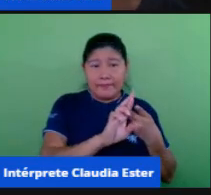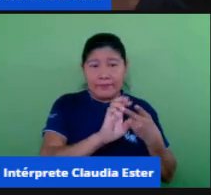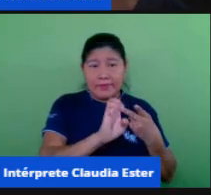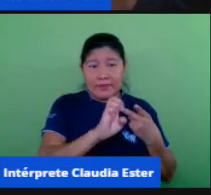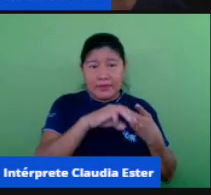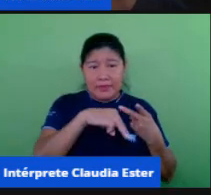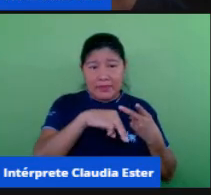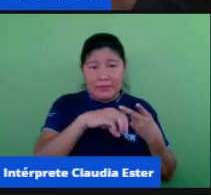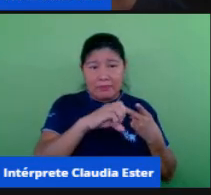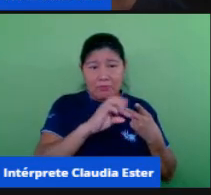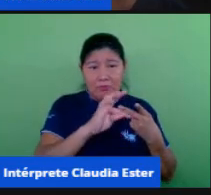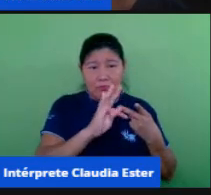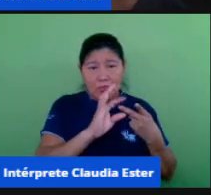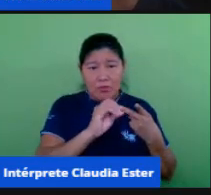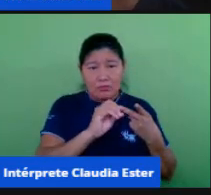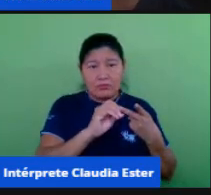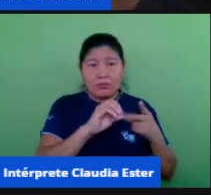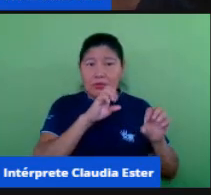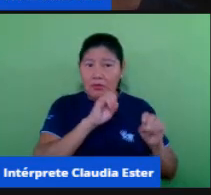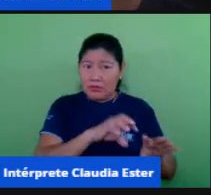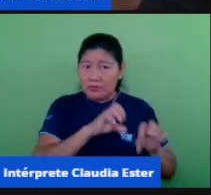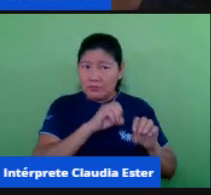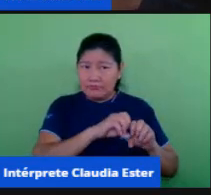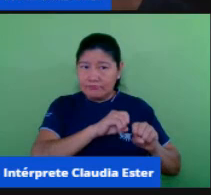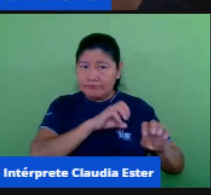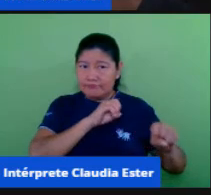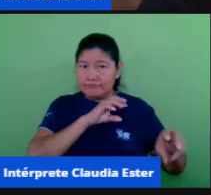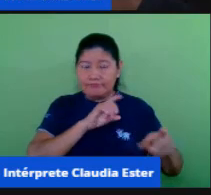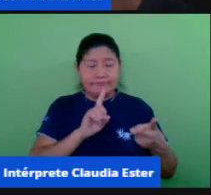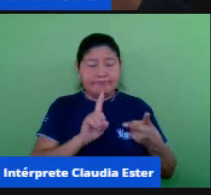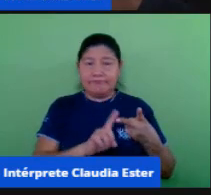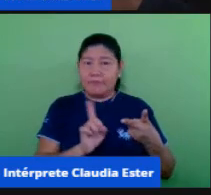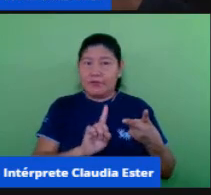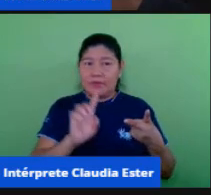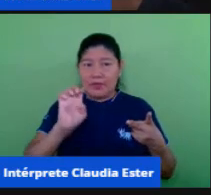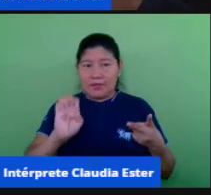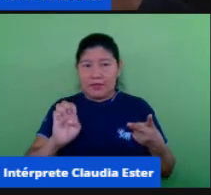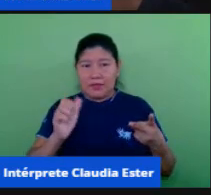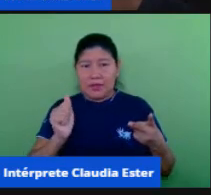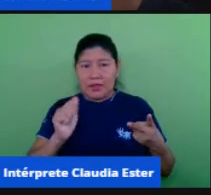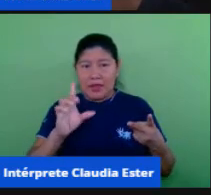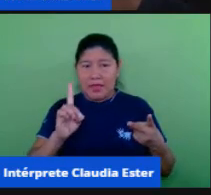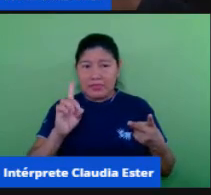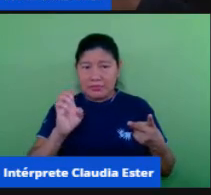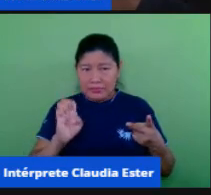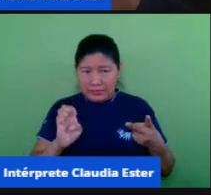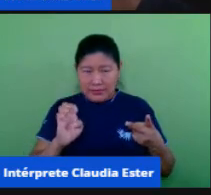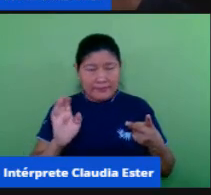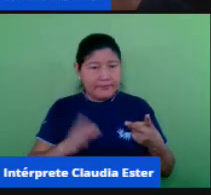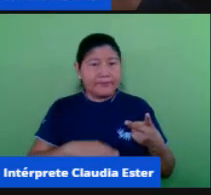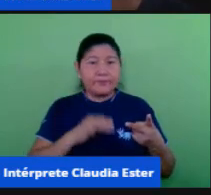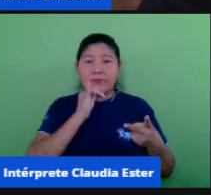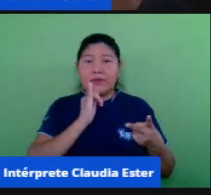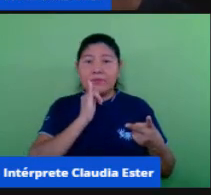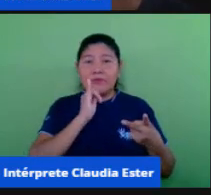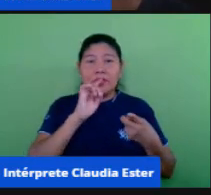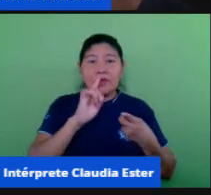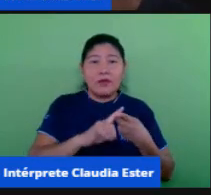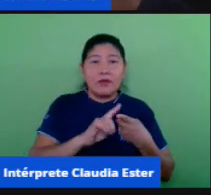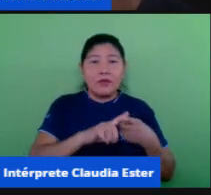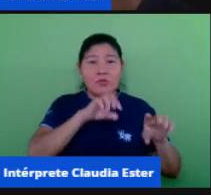um ensino à distância um outro critério é que o ensino remoto ele é um ensino